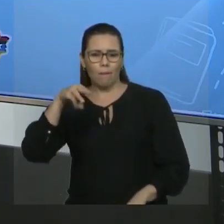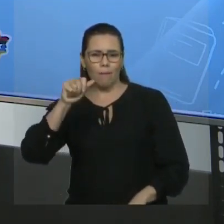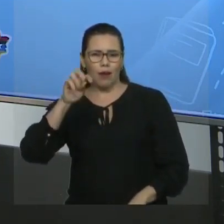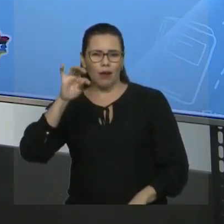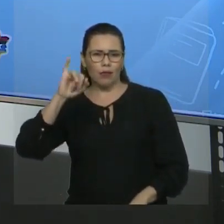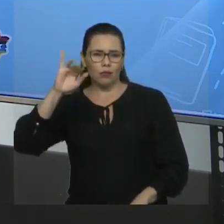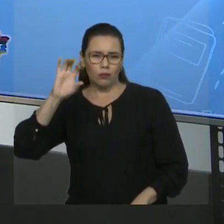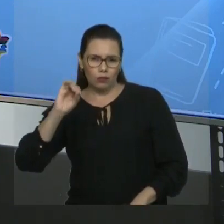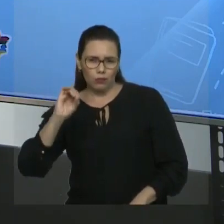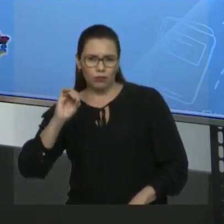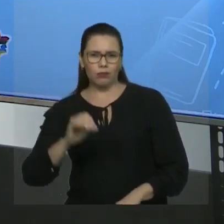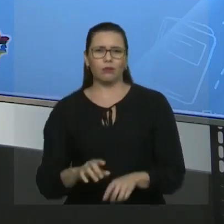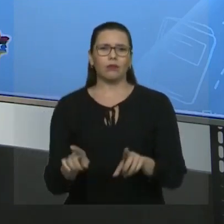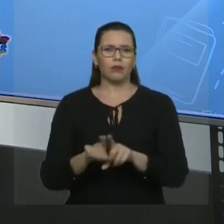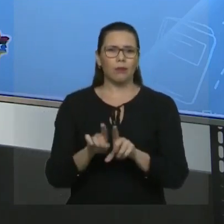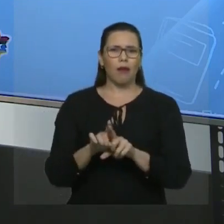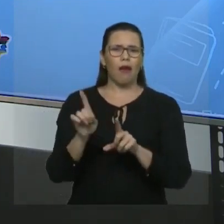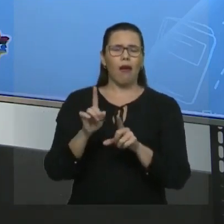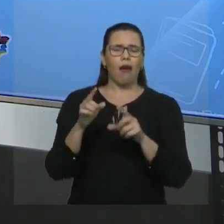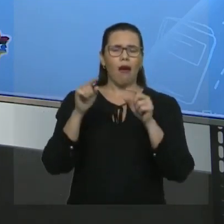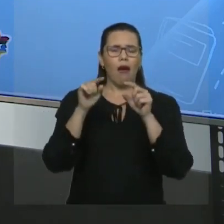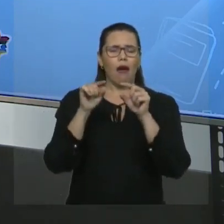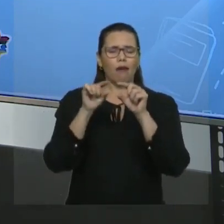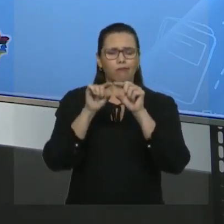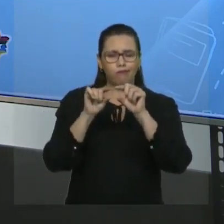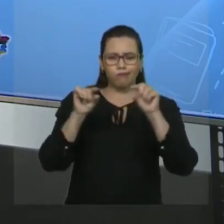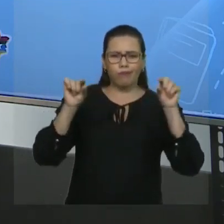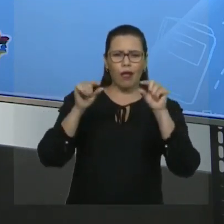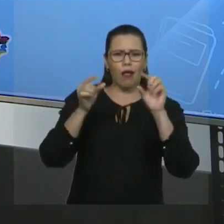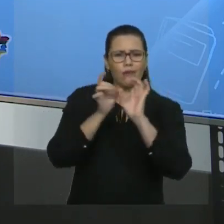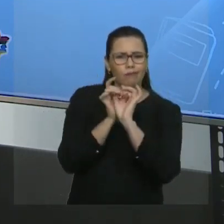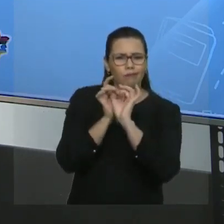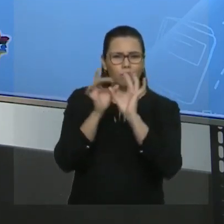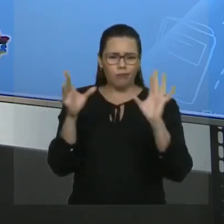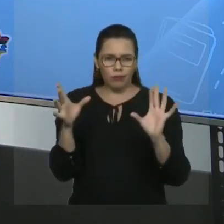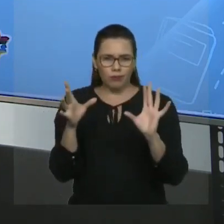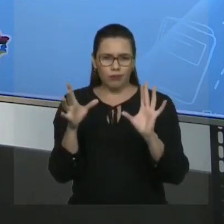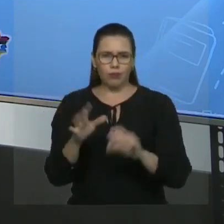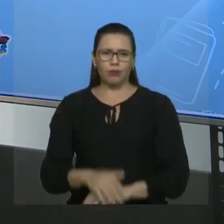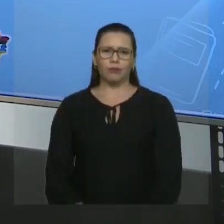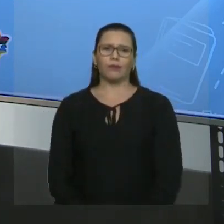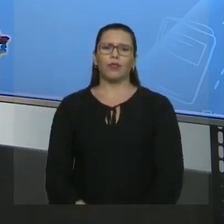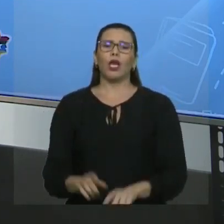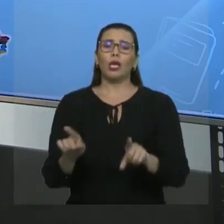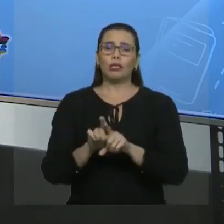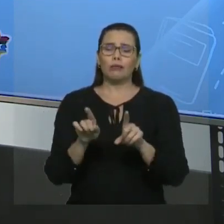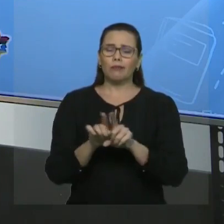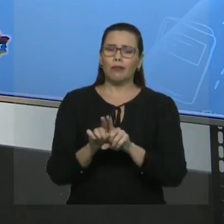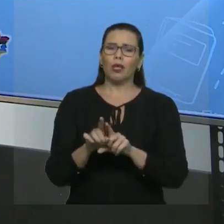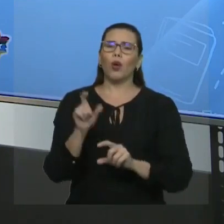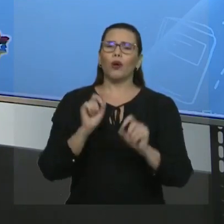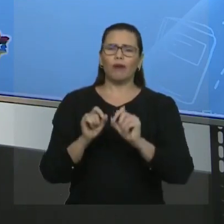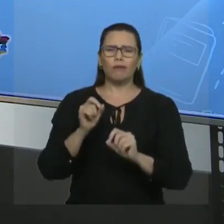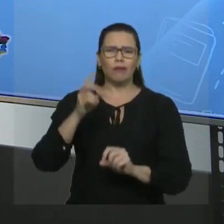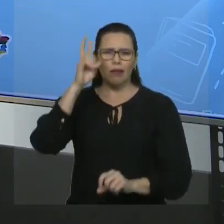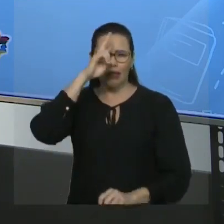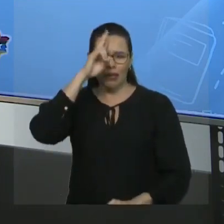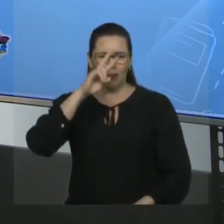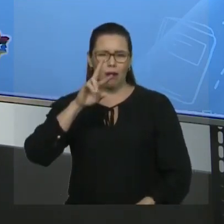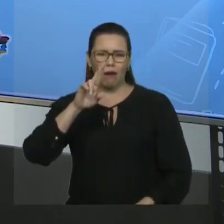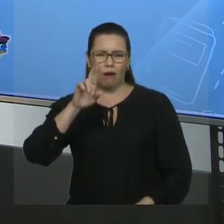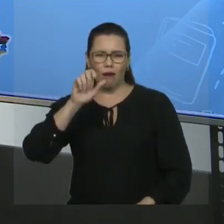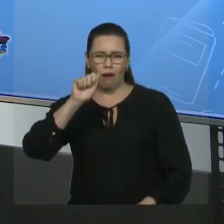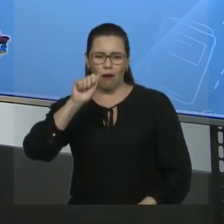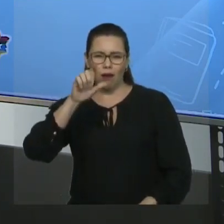nomenclatura das cadeias ramificadas, onde nós iniciamos o estudo dos chamados radicais. Você se lembra? Aqueles